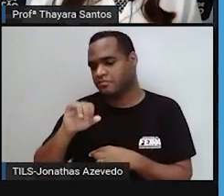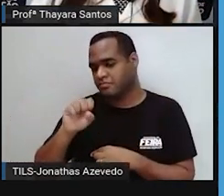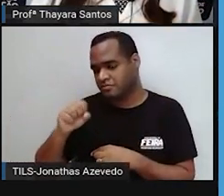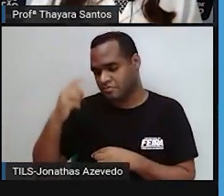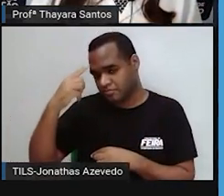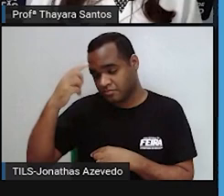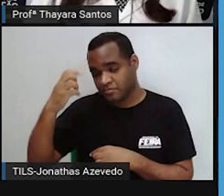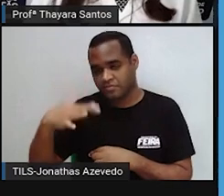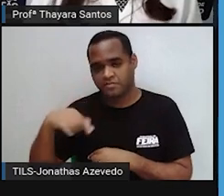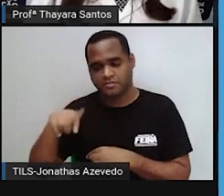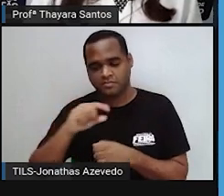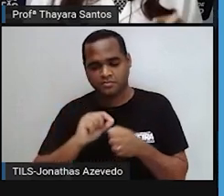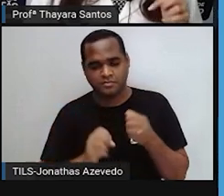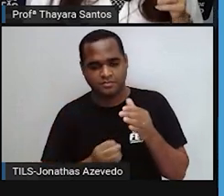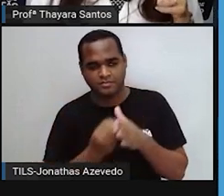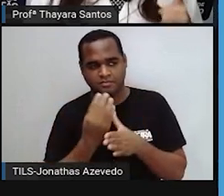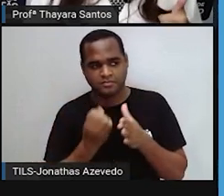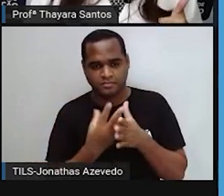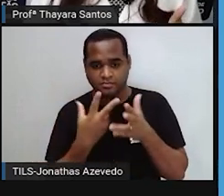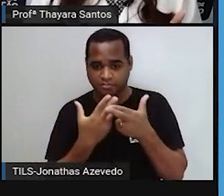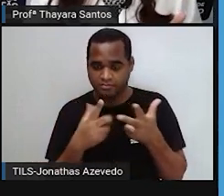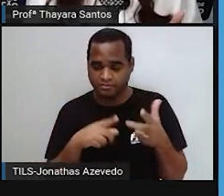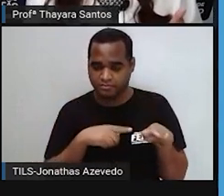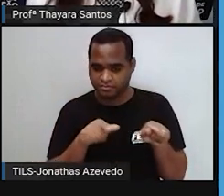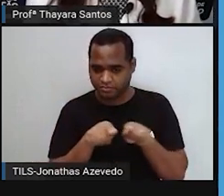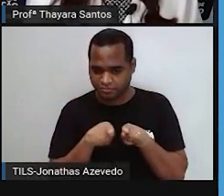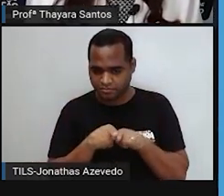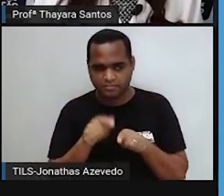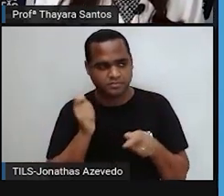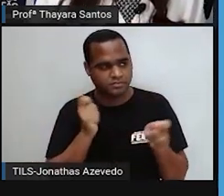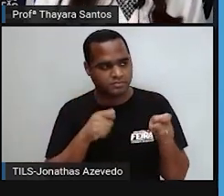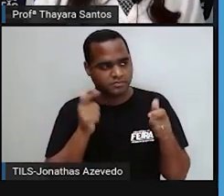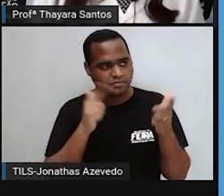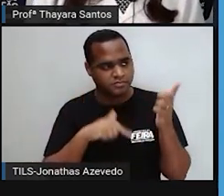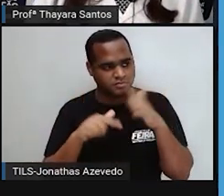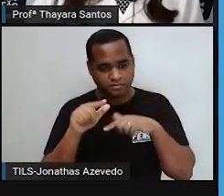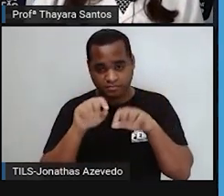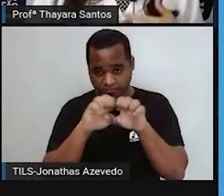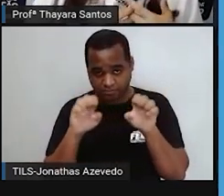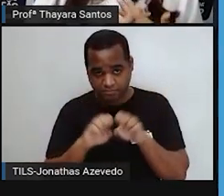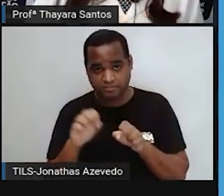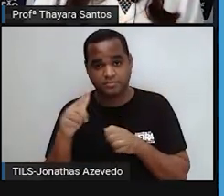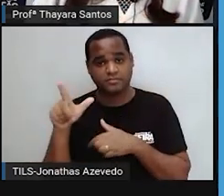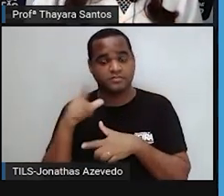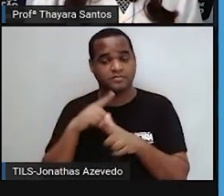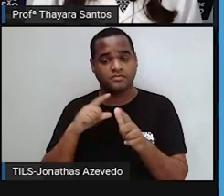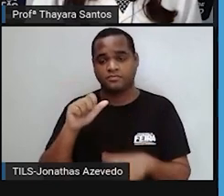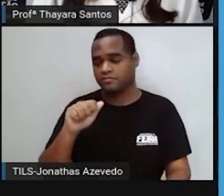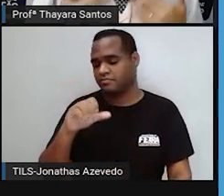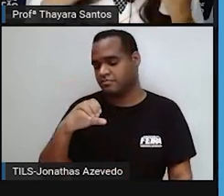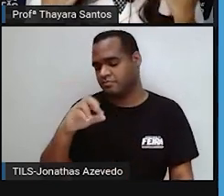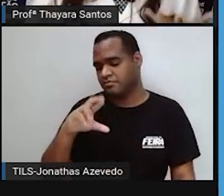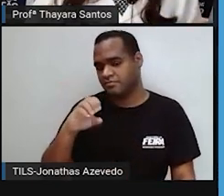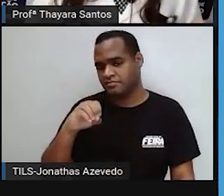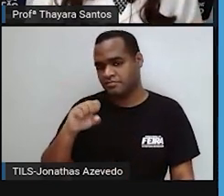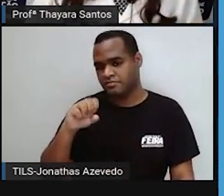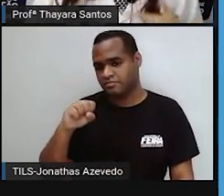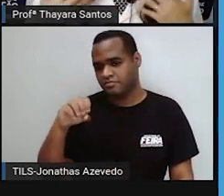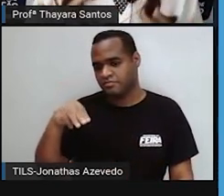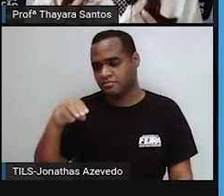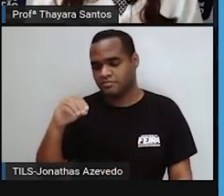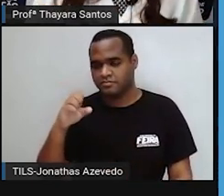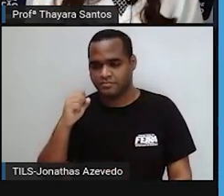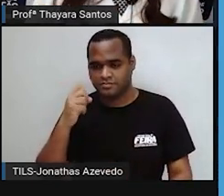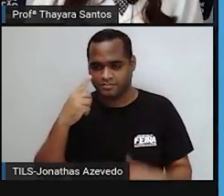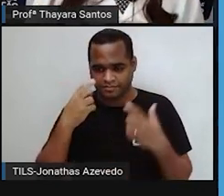Mas além de produzir os lisossomos, ele também consegue produzir uma outra estrutura, que são os acrossomos. E o que é isso para